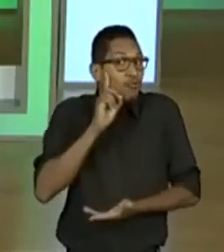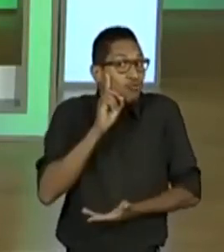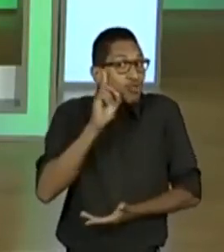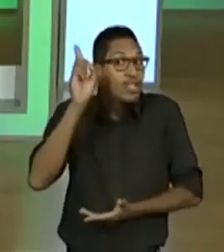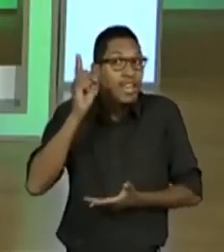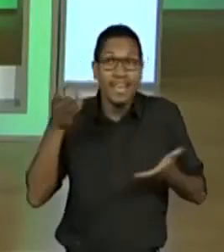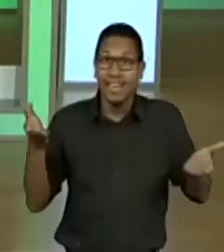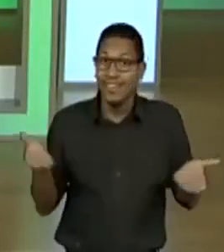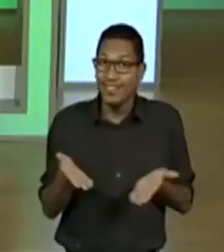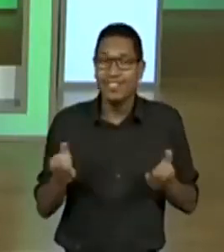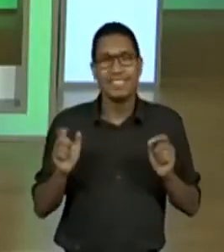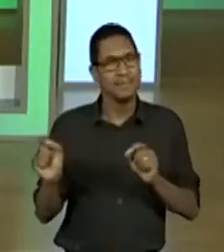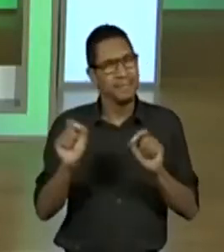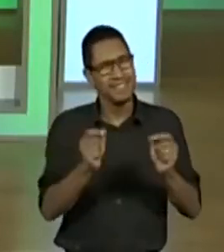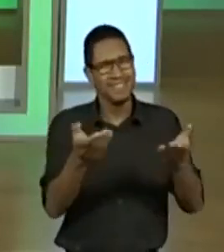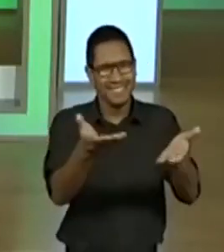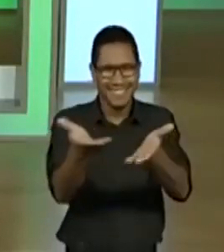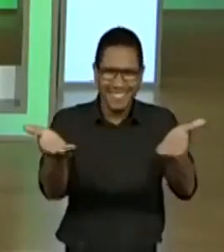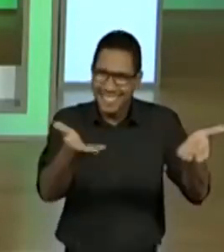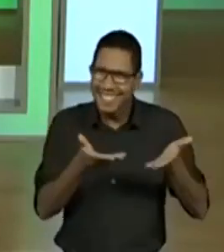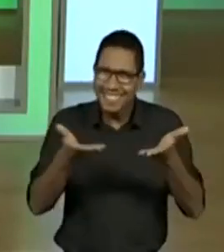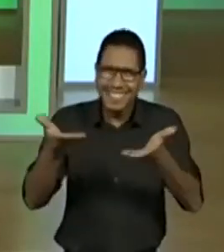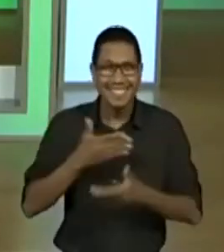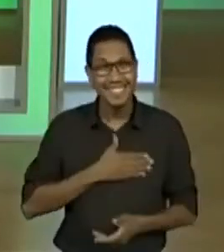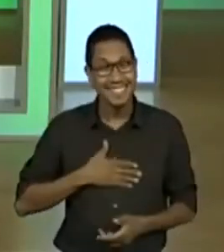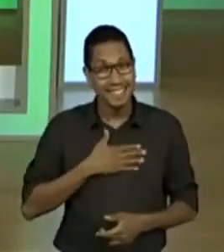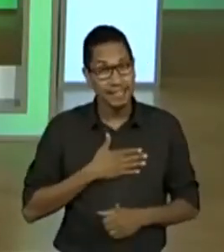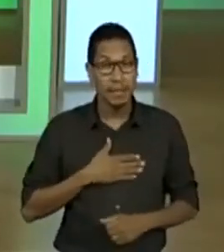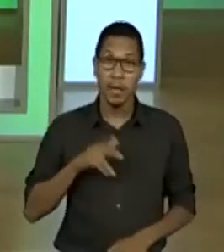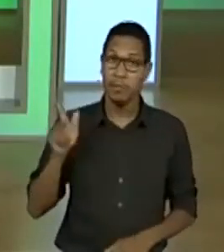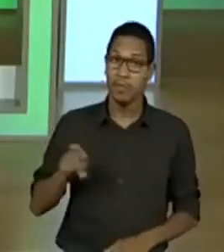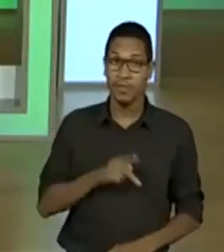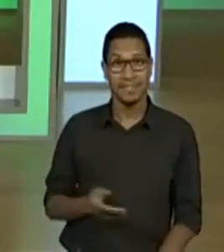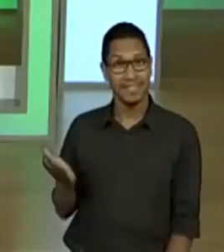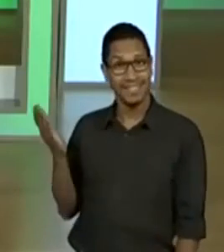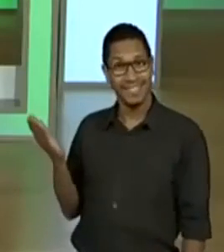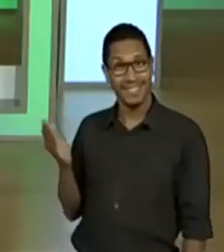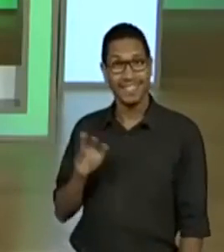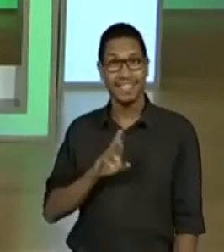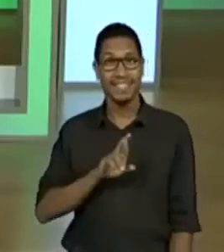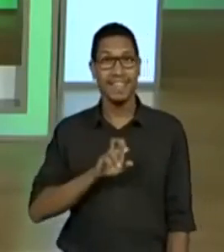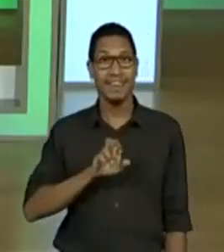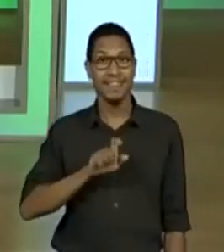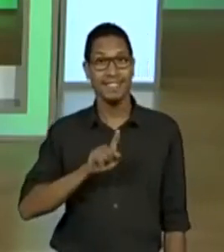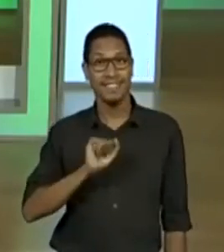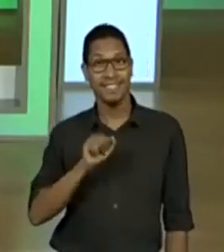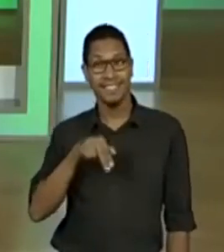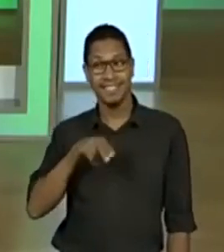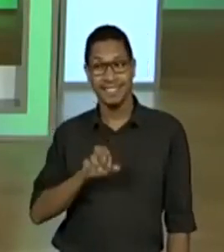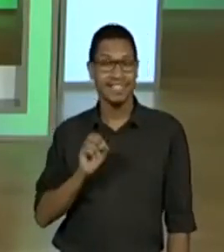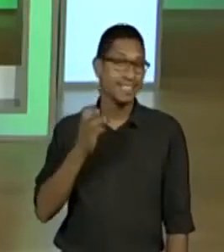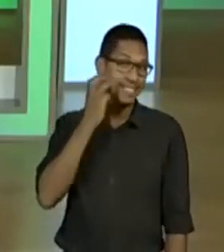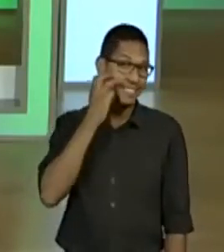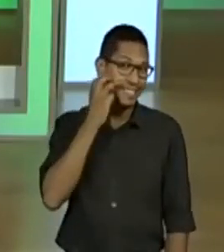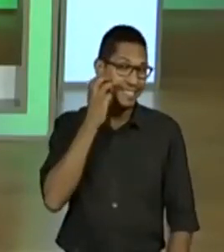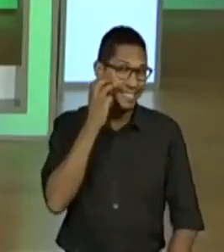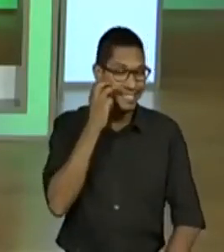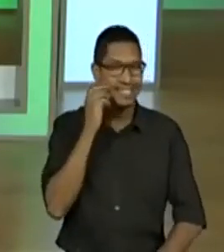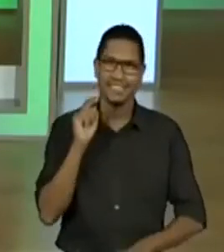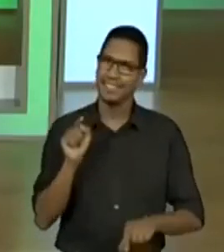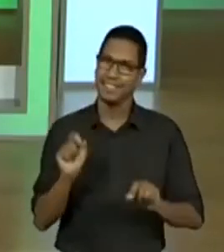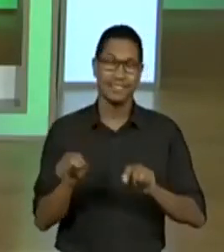sejam todos muito bem-vindos, eu sou a professora Regiane e desejo que tenhamos um excelente